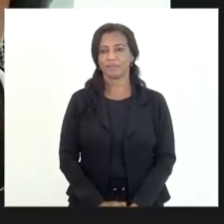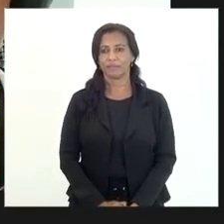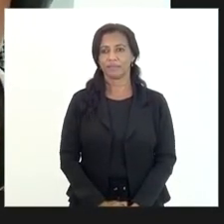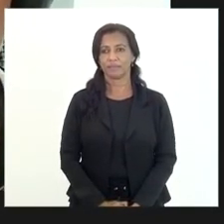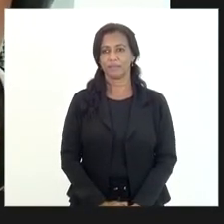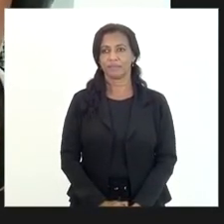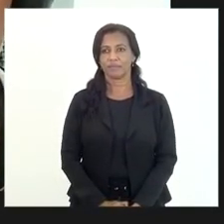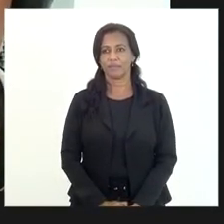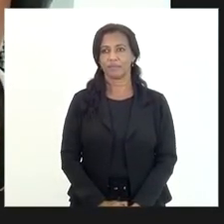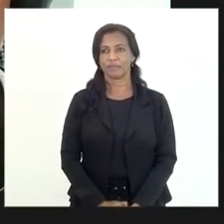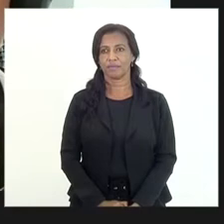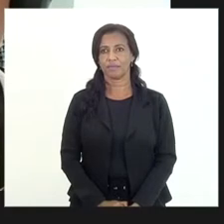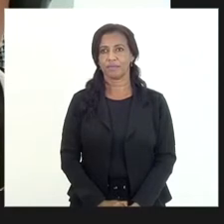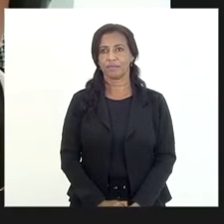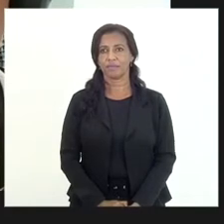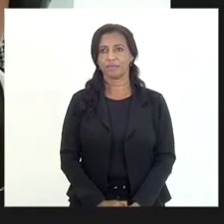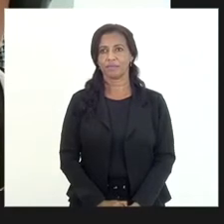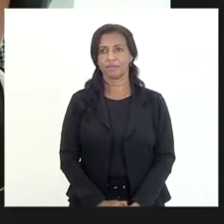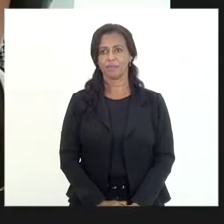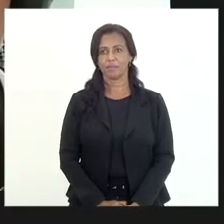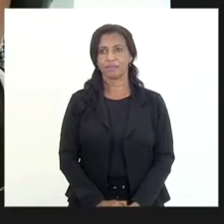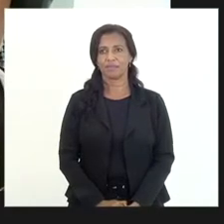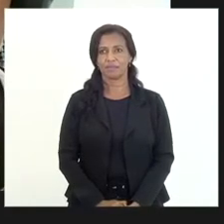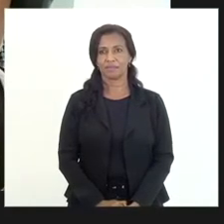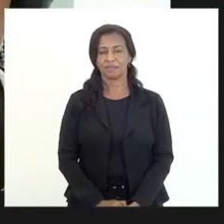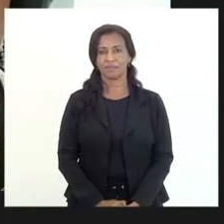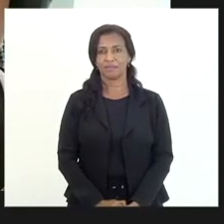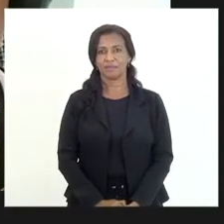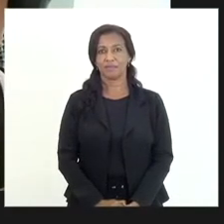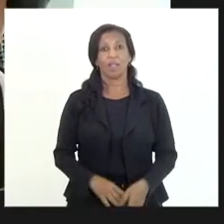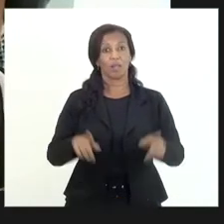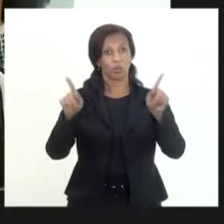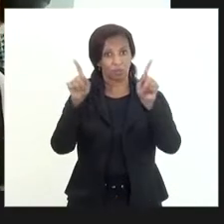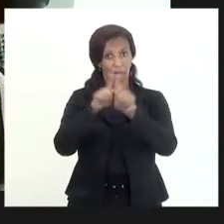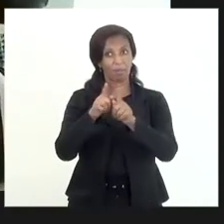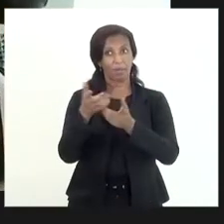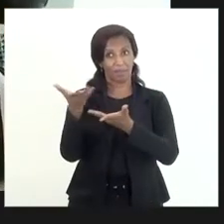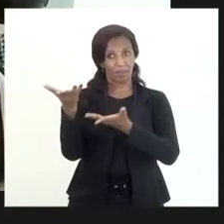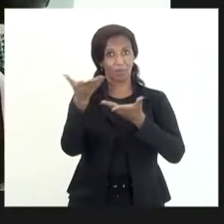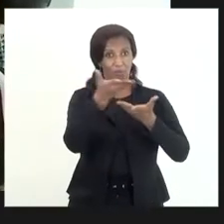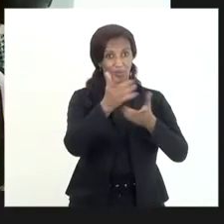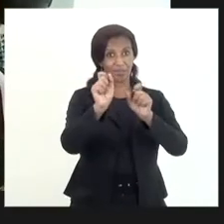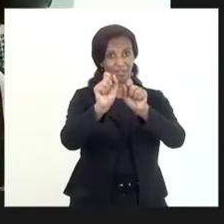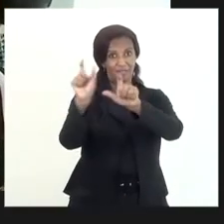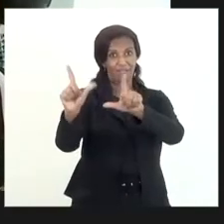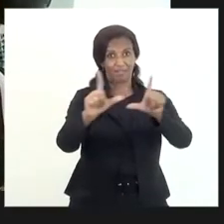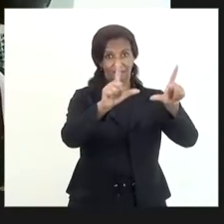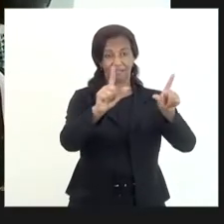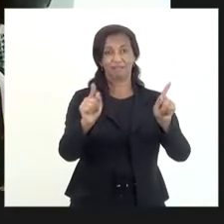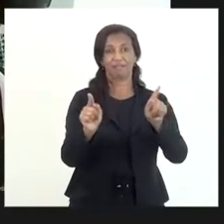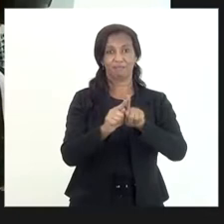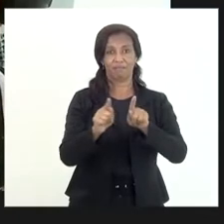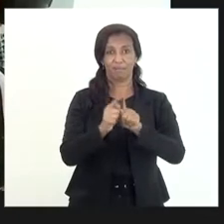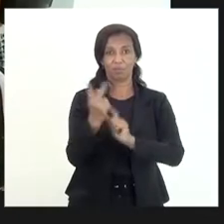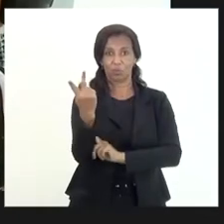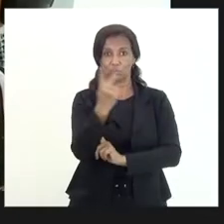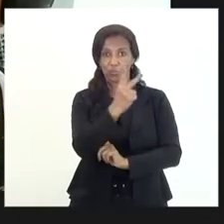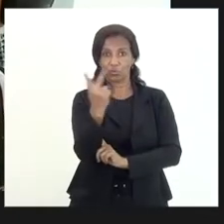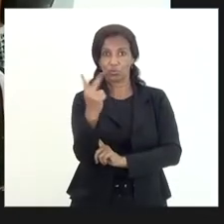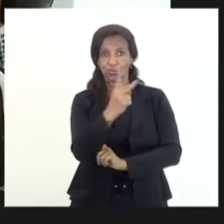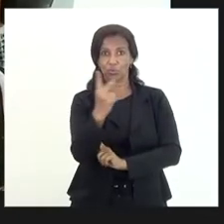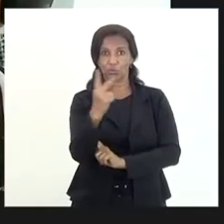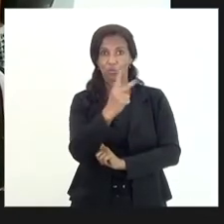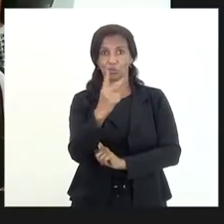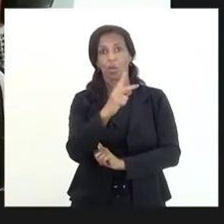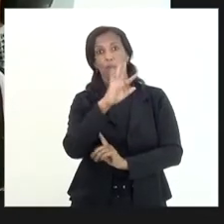eu vou querer que o senhor também exponha a sua tela depois eu quero ter um tempo para a gente chegar